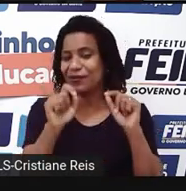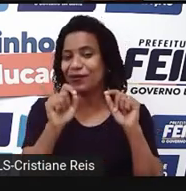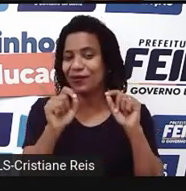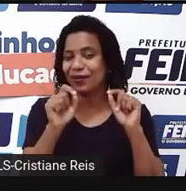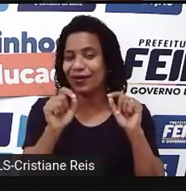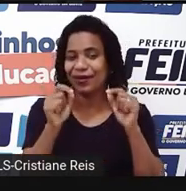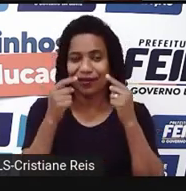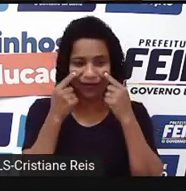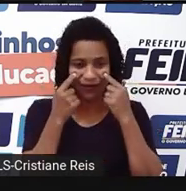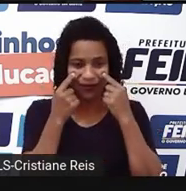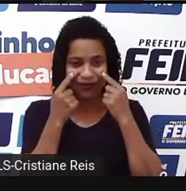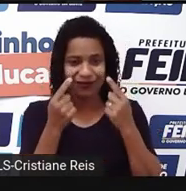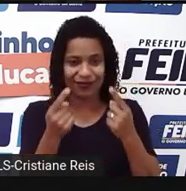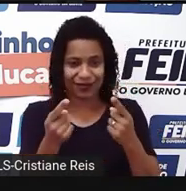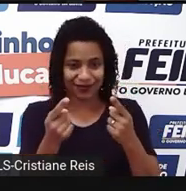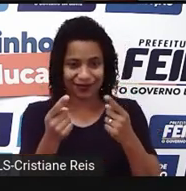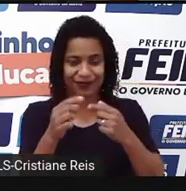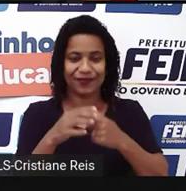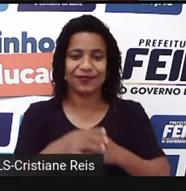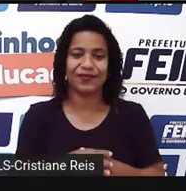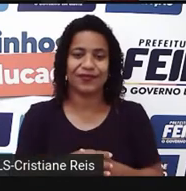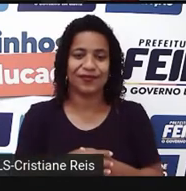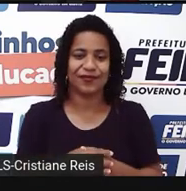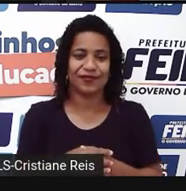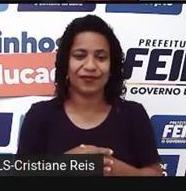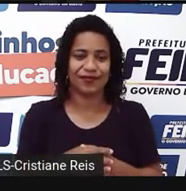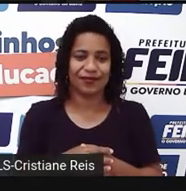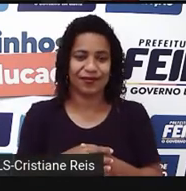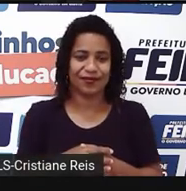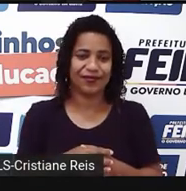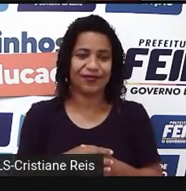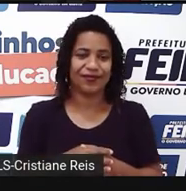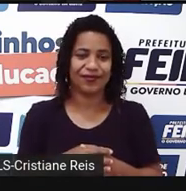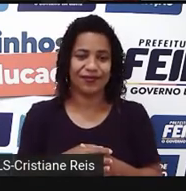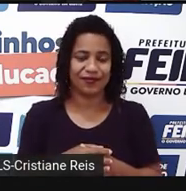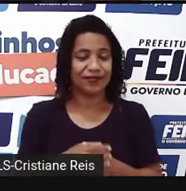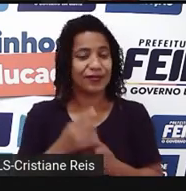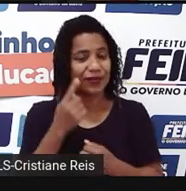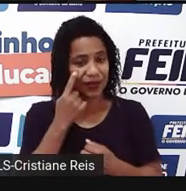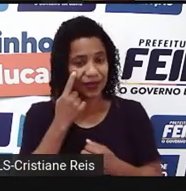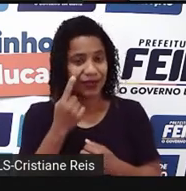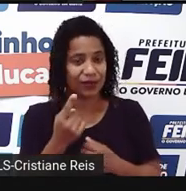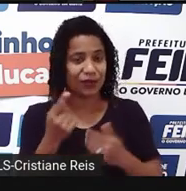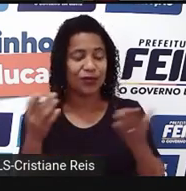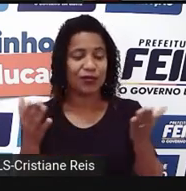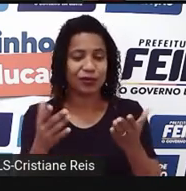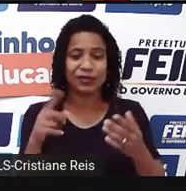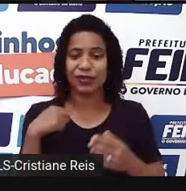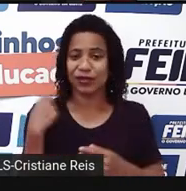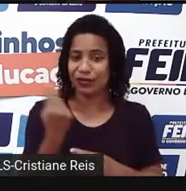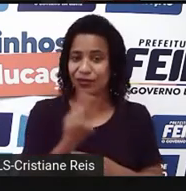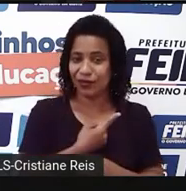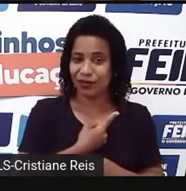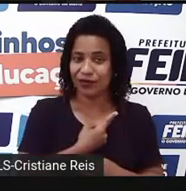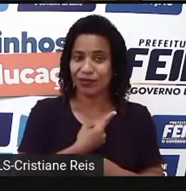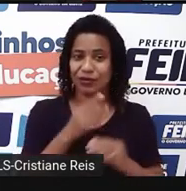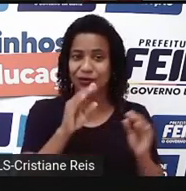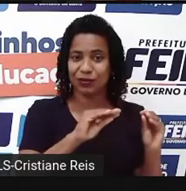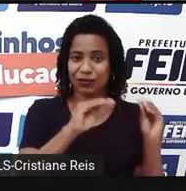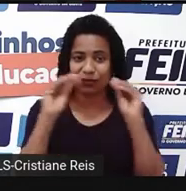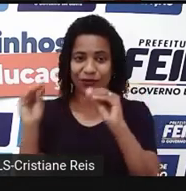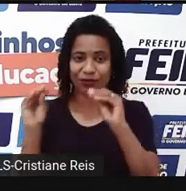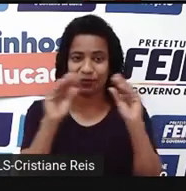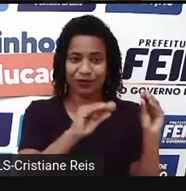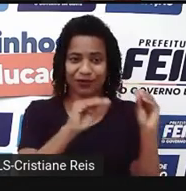arrange its sentence into its correct order. Então, nós vamos arrastar e saltar